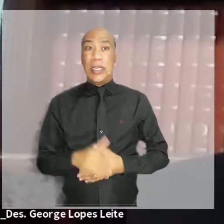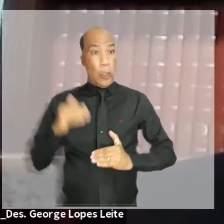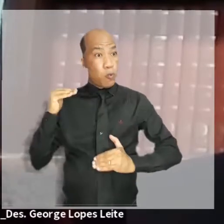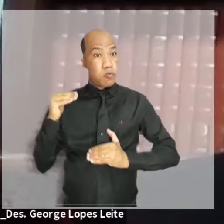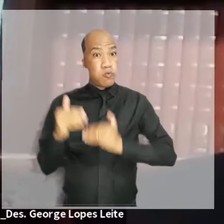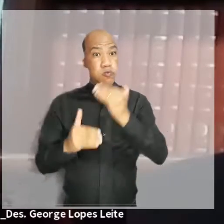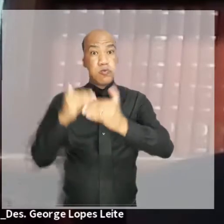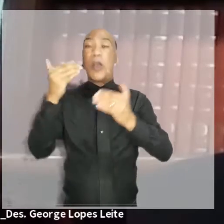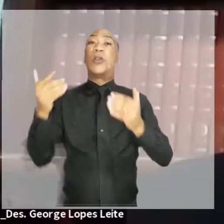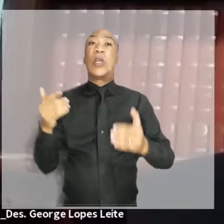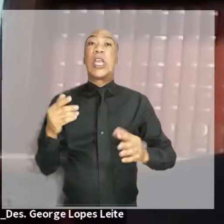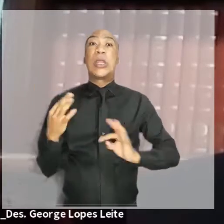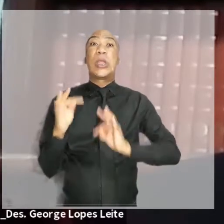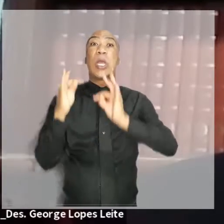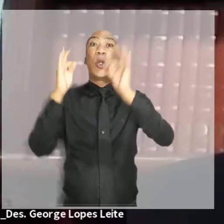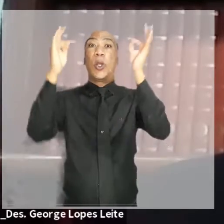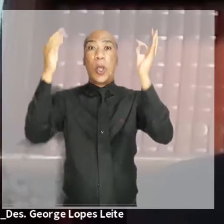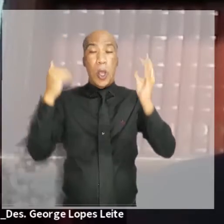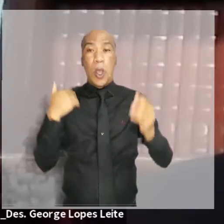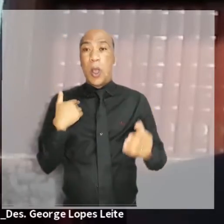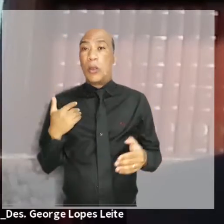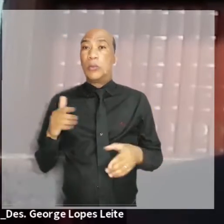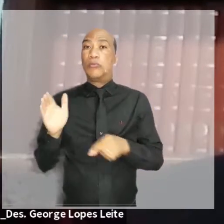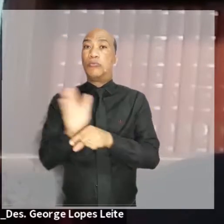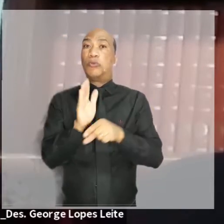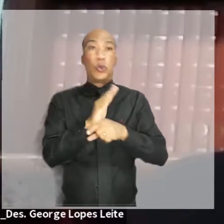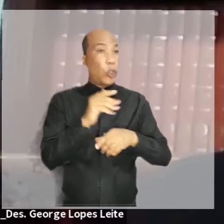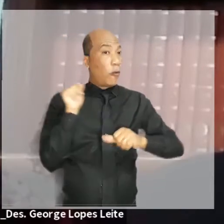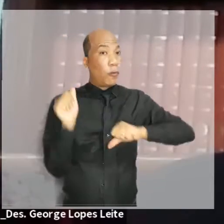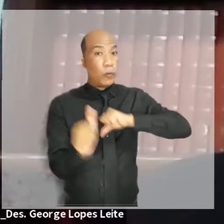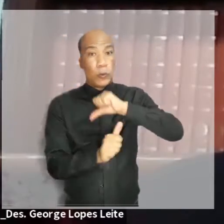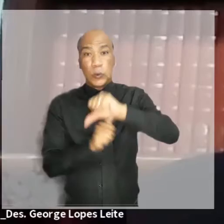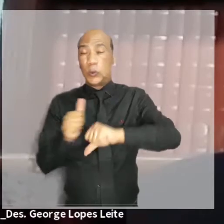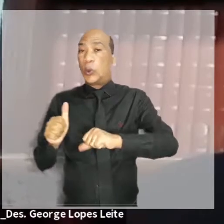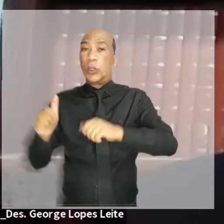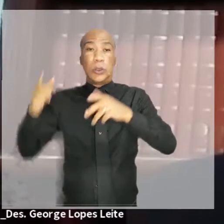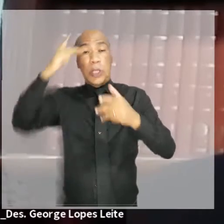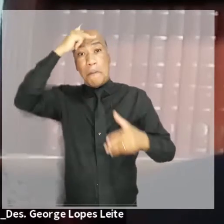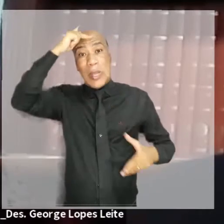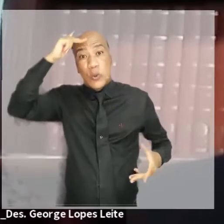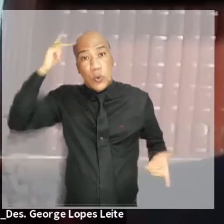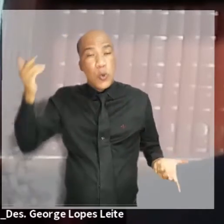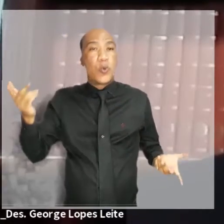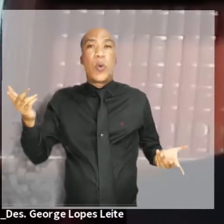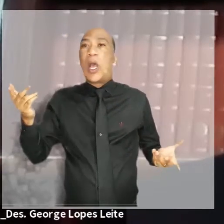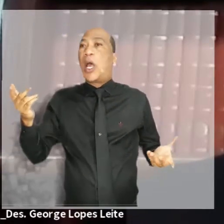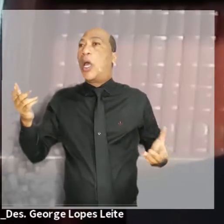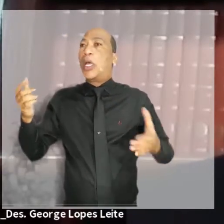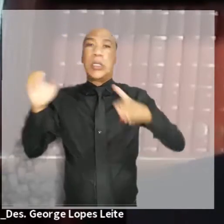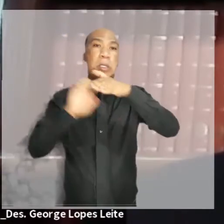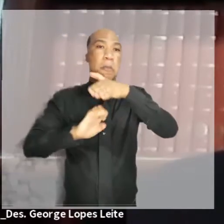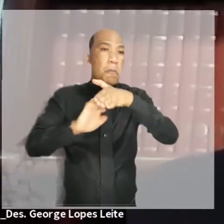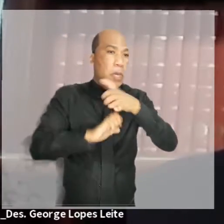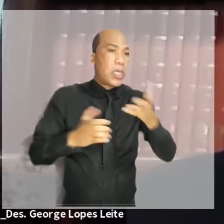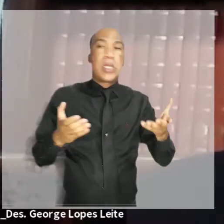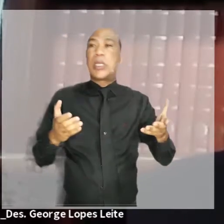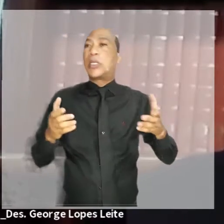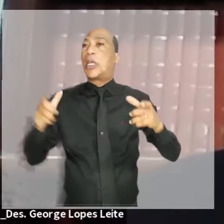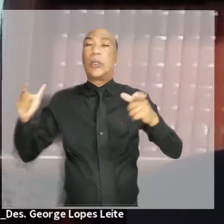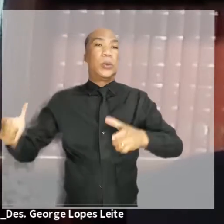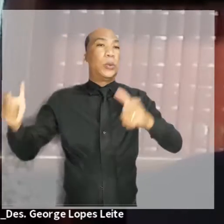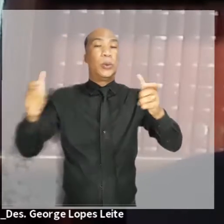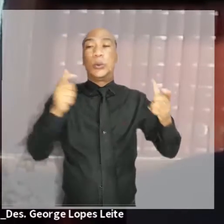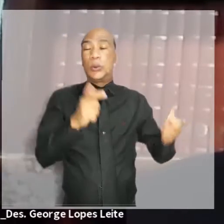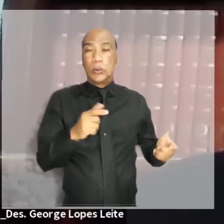digital. Os avanços tecnológicos trazem mudanças sensíveis no cotidiano das